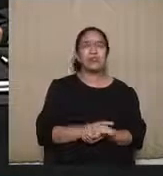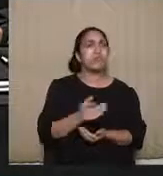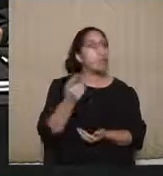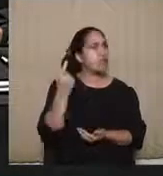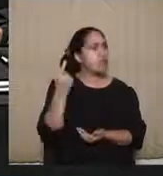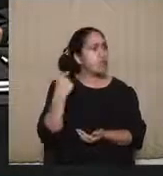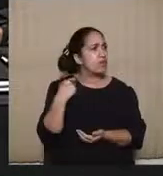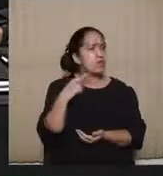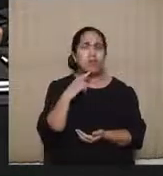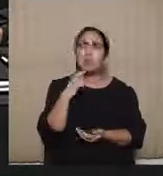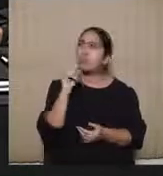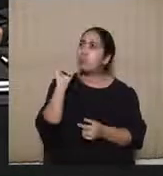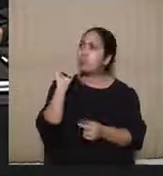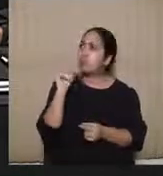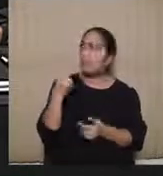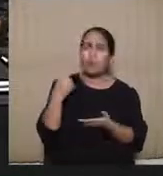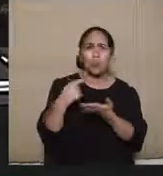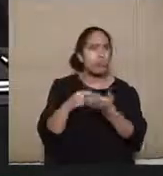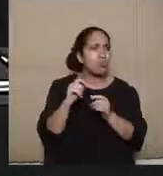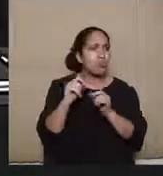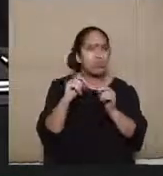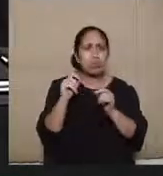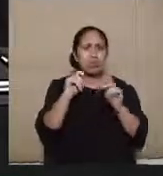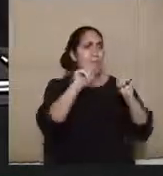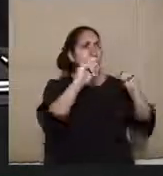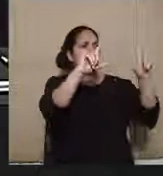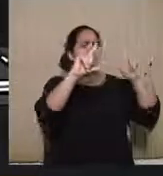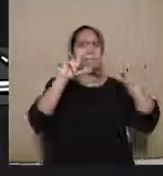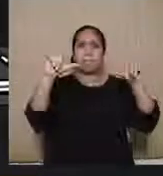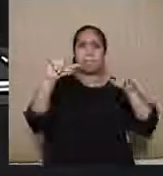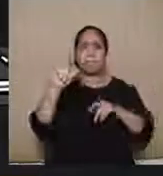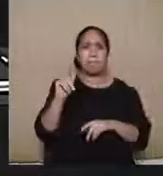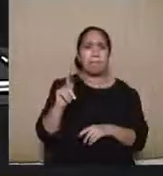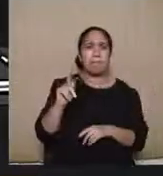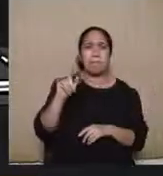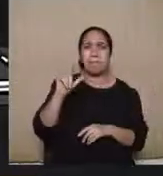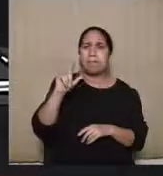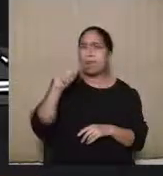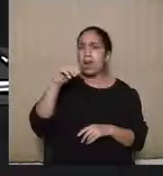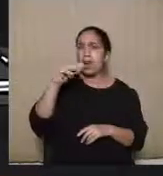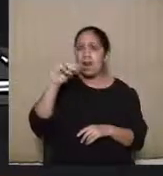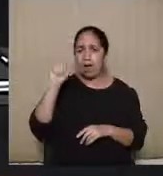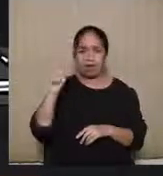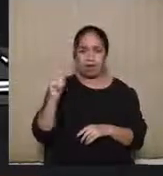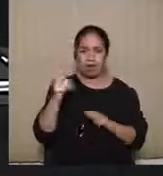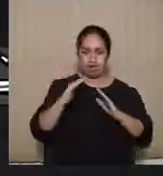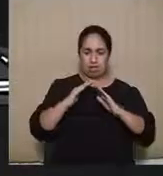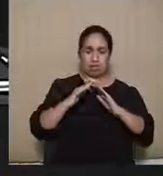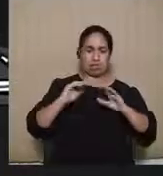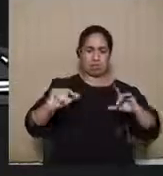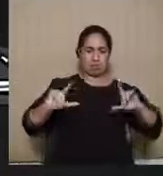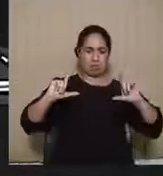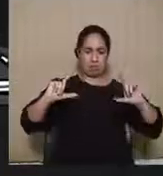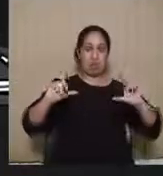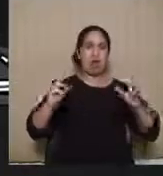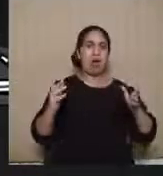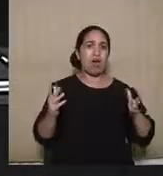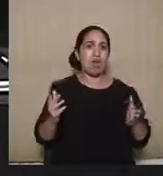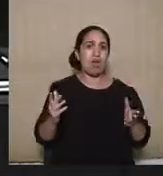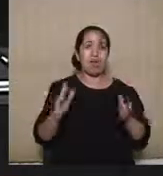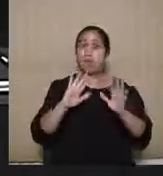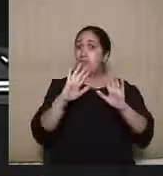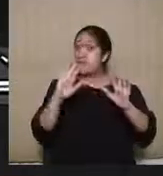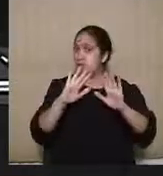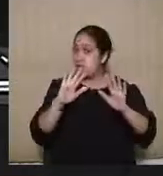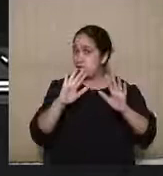paradigmático sobre umas placas, sobre o eleitor colocar a placa dele na casa, então, deveria ter pelo menos